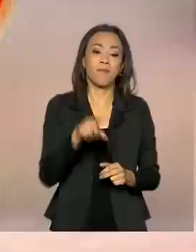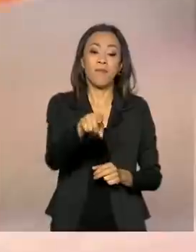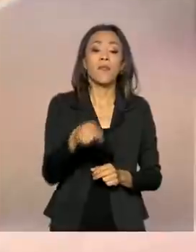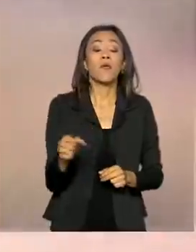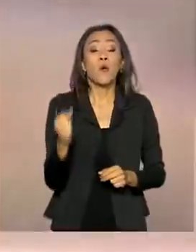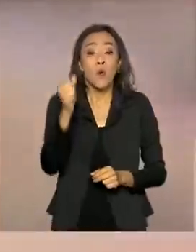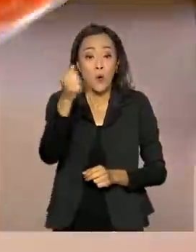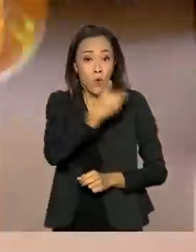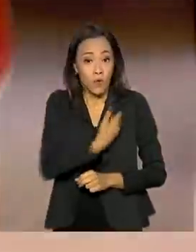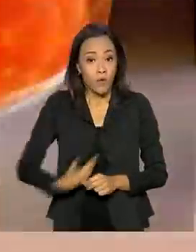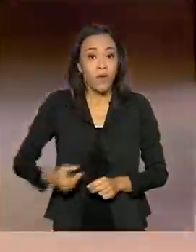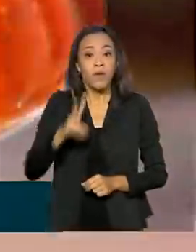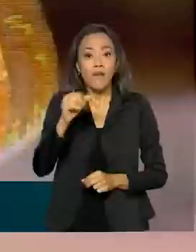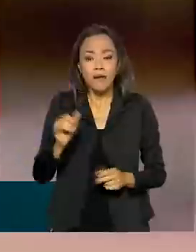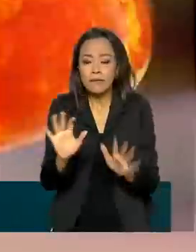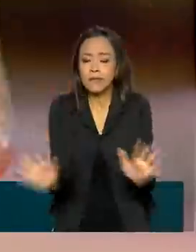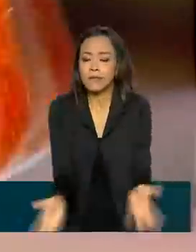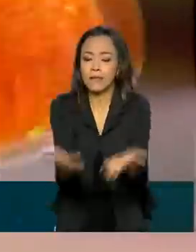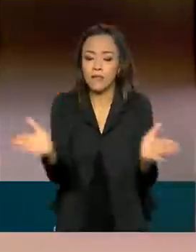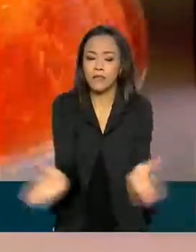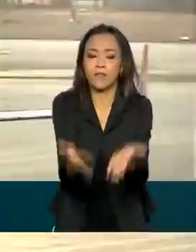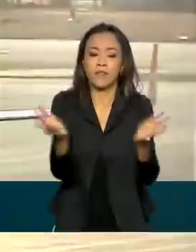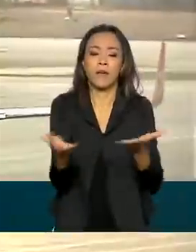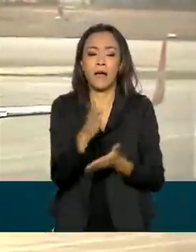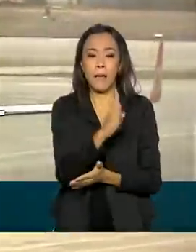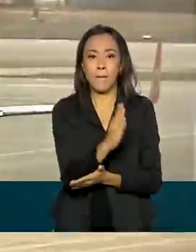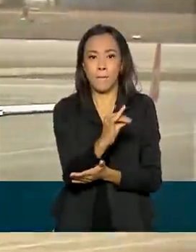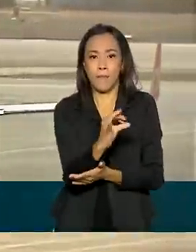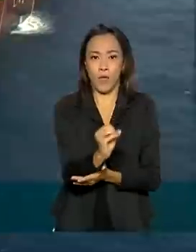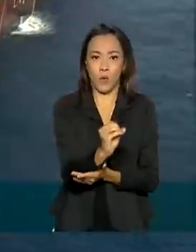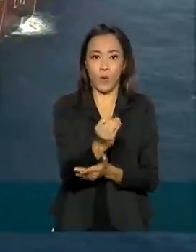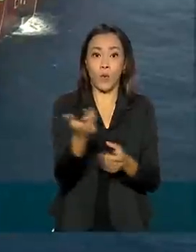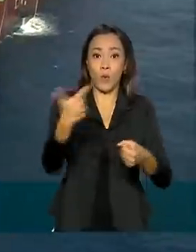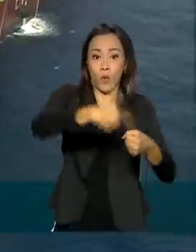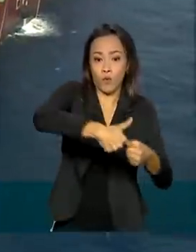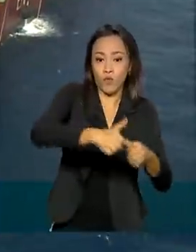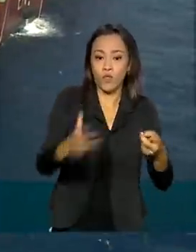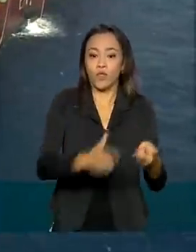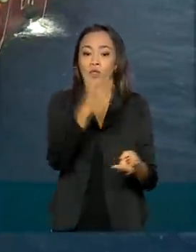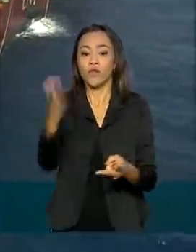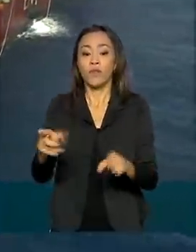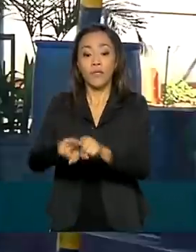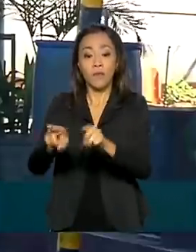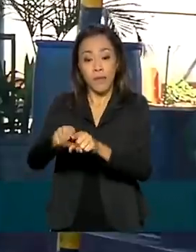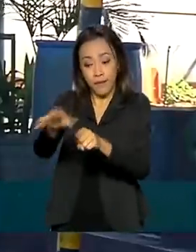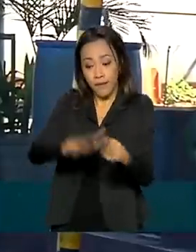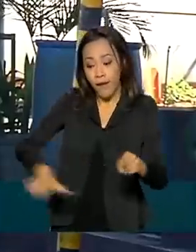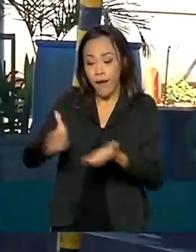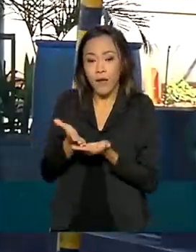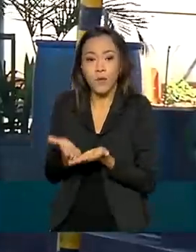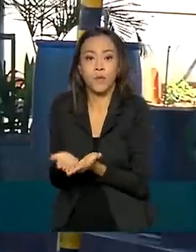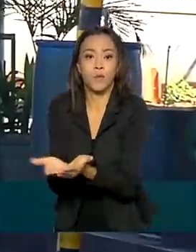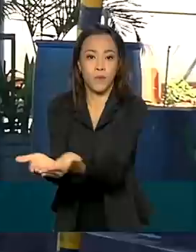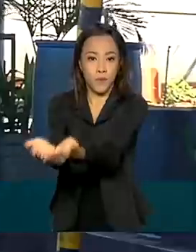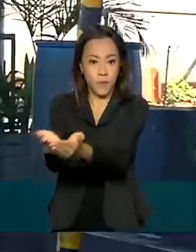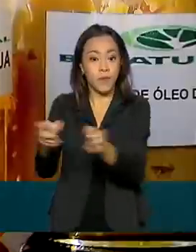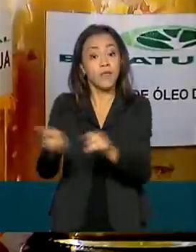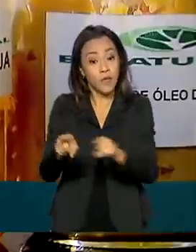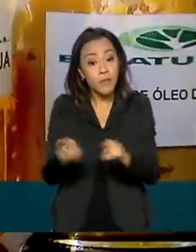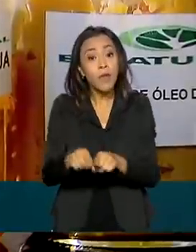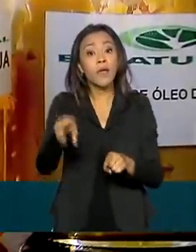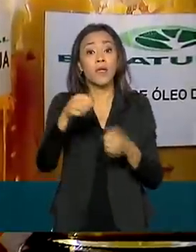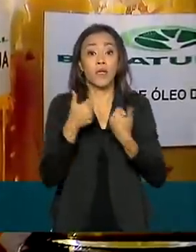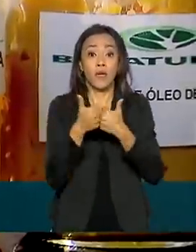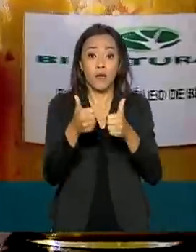incentivar tecnologias para biocombustíveis na aviação e no segmento marítimo, além de veículos,